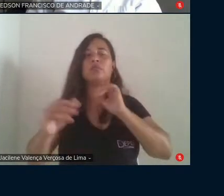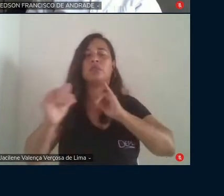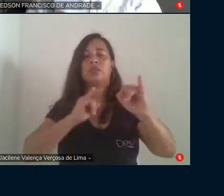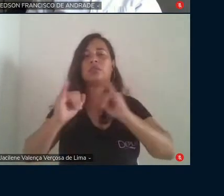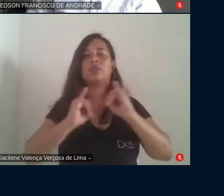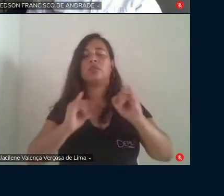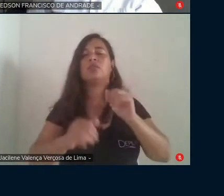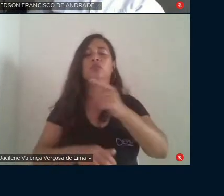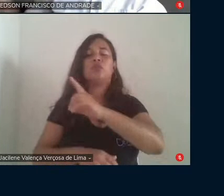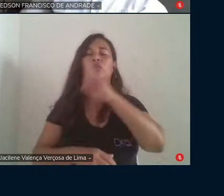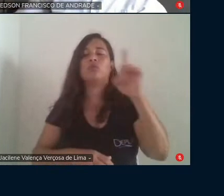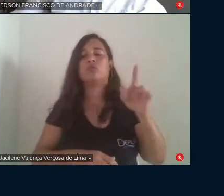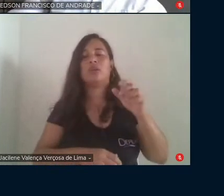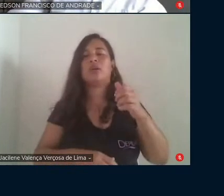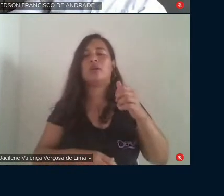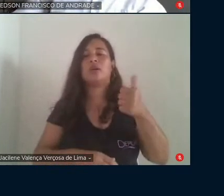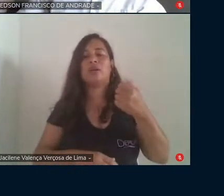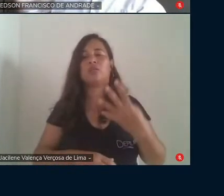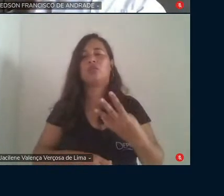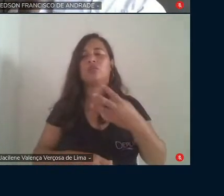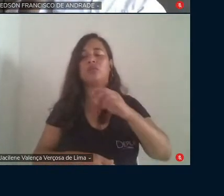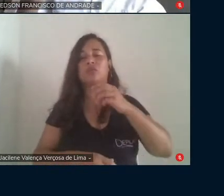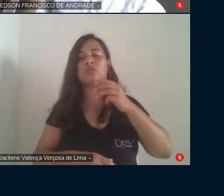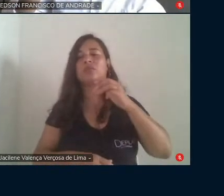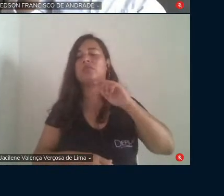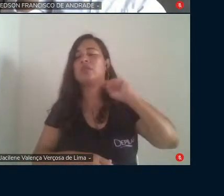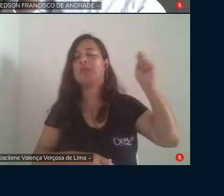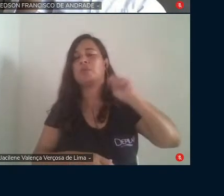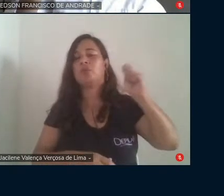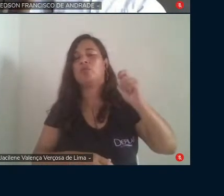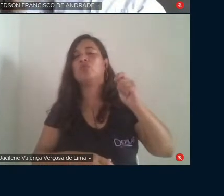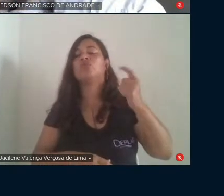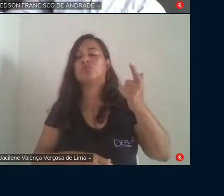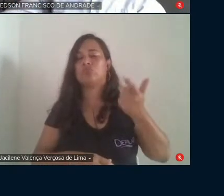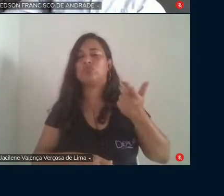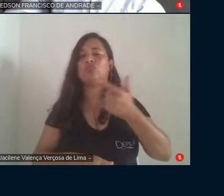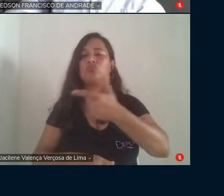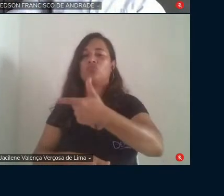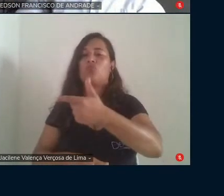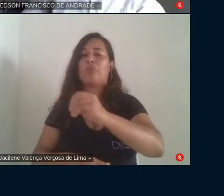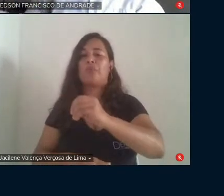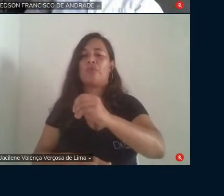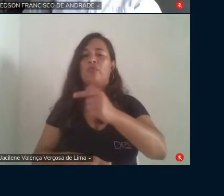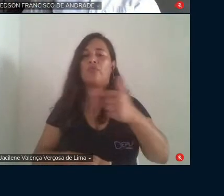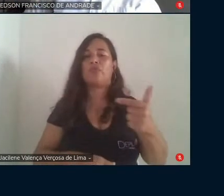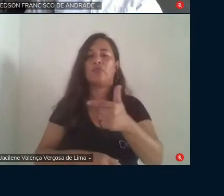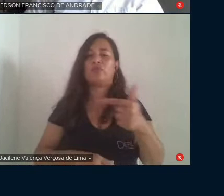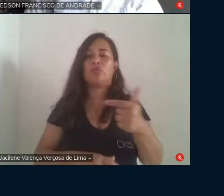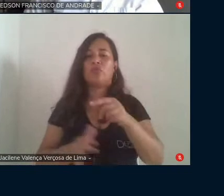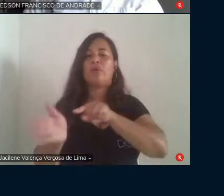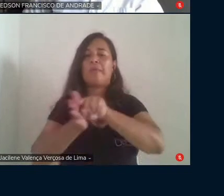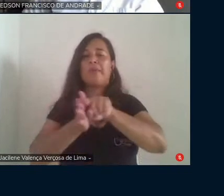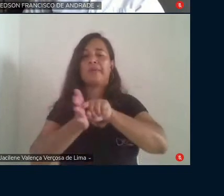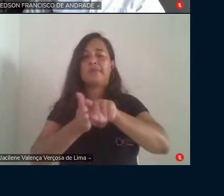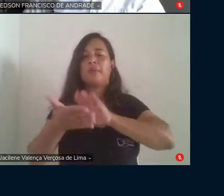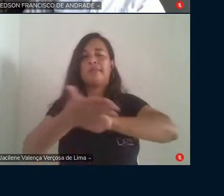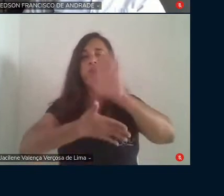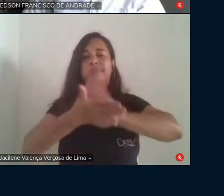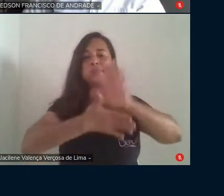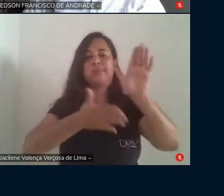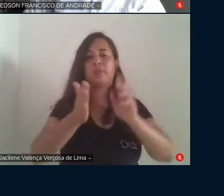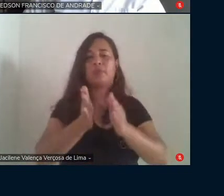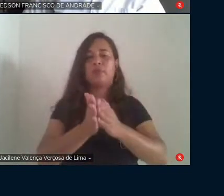de abril de 2022, uma pesquisa census publicada na revista